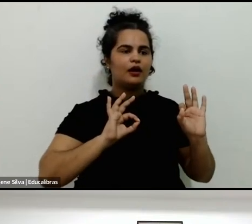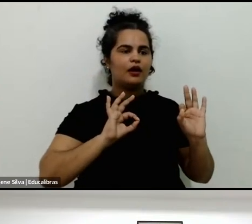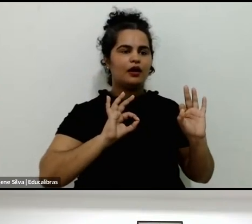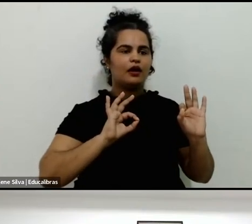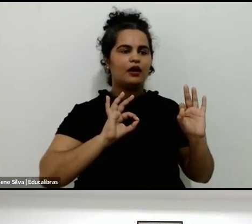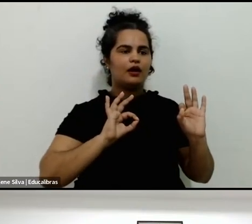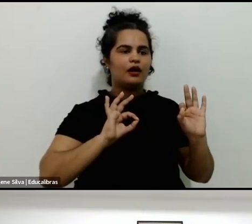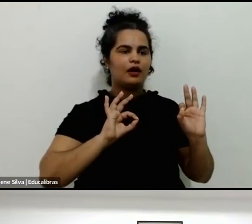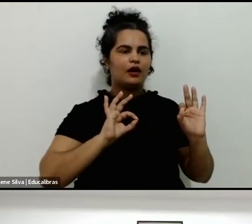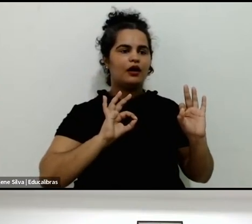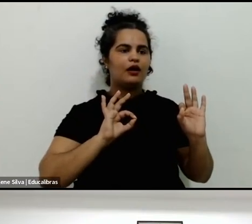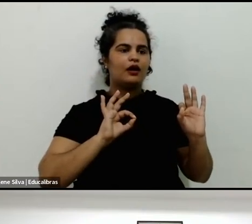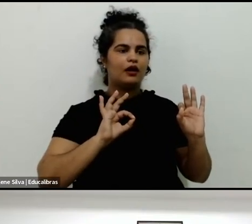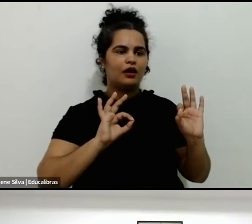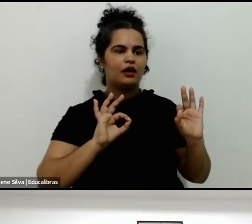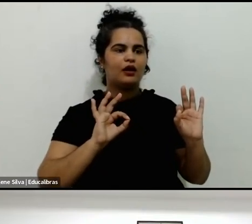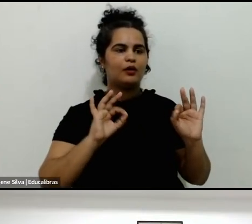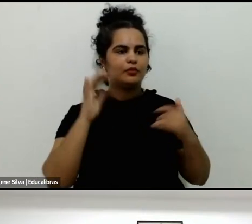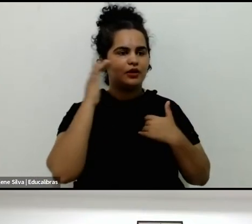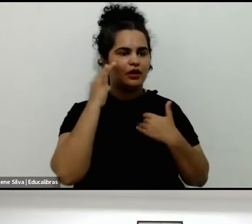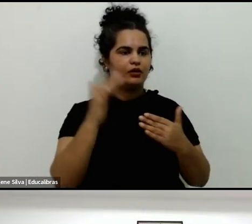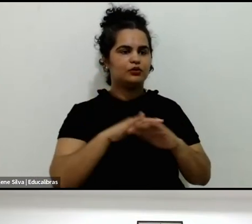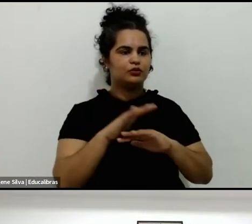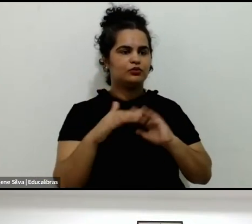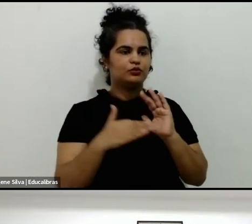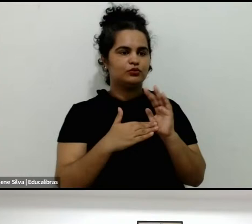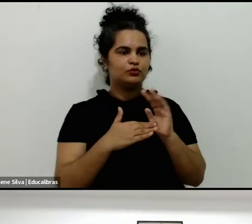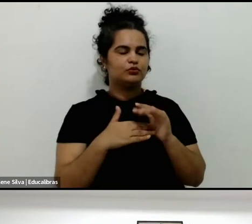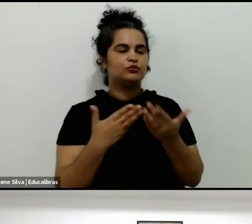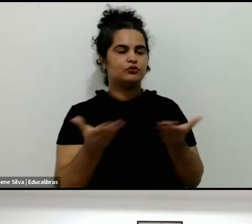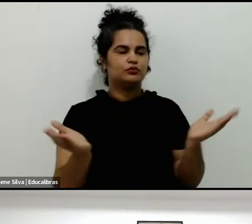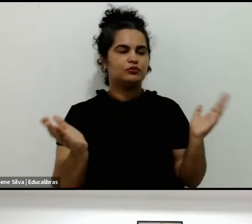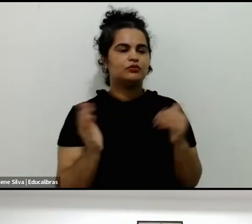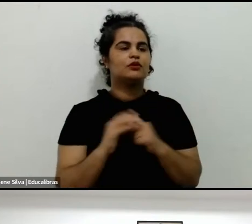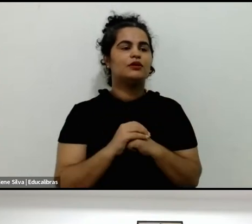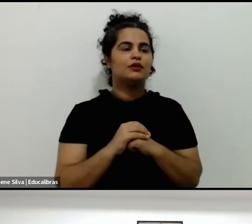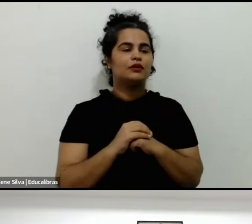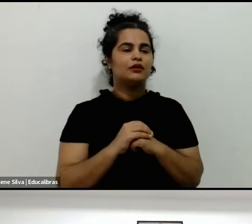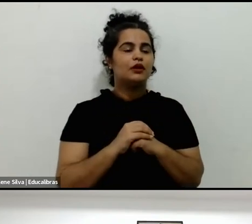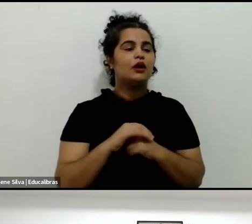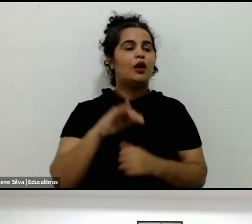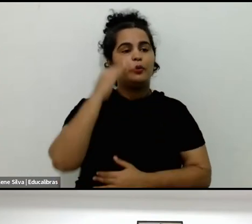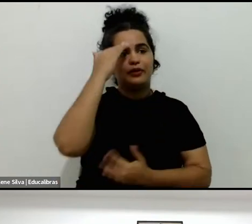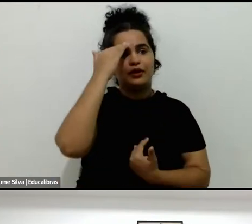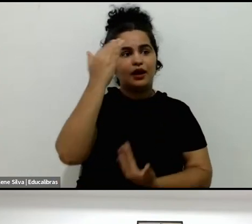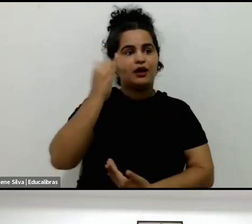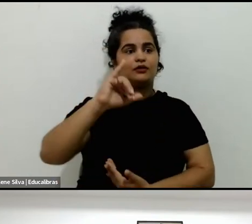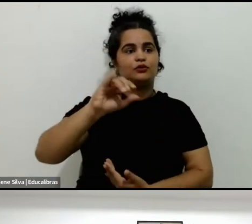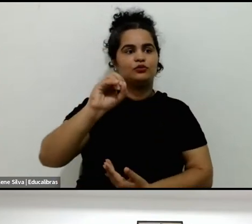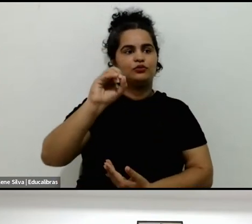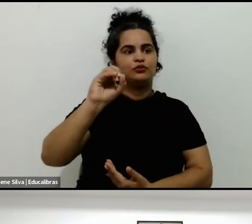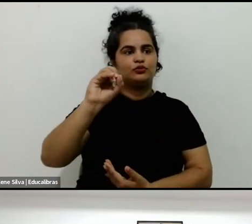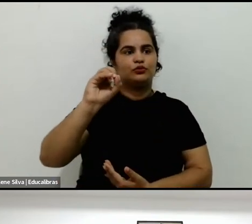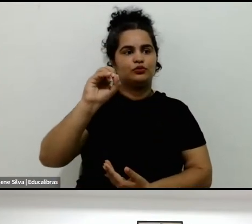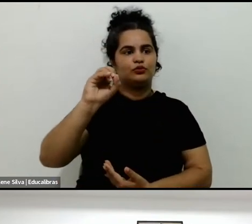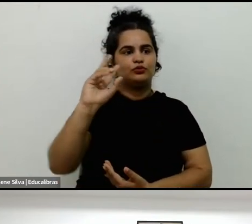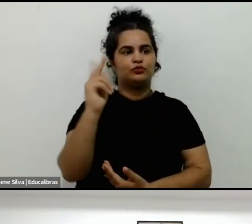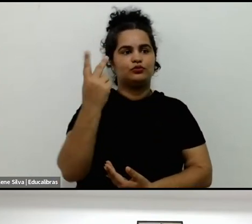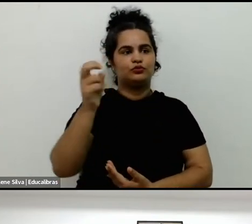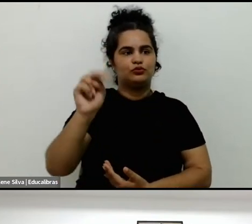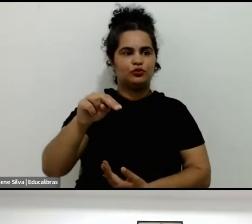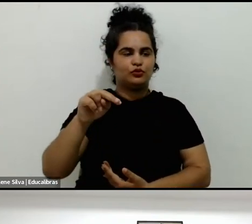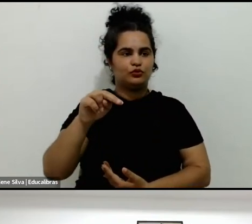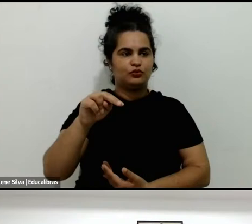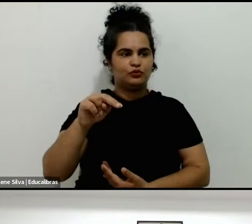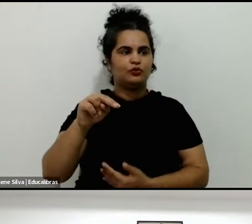agradecer a Áurea, aqui, conheci pessoalmente o John Tower, um agradecimento especial também